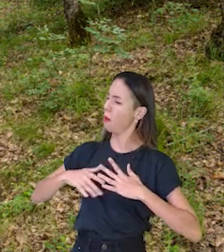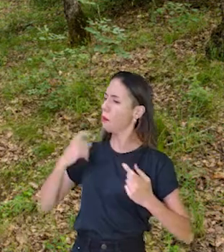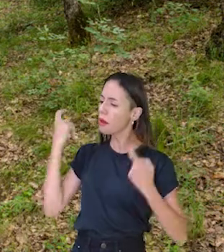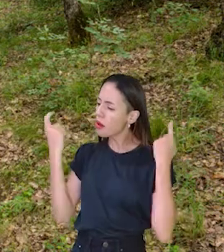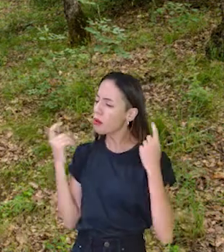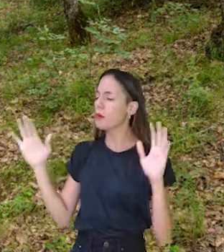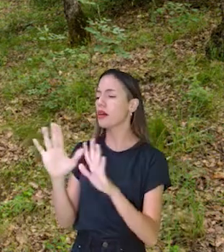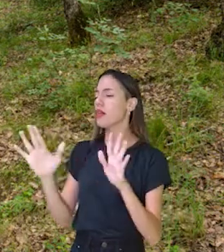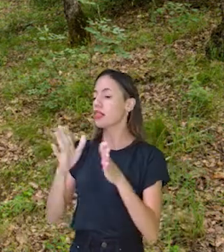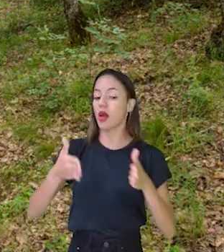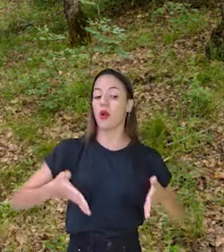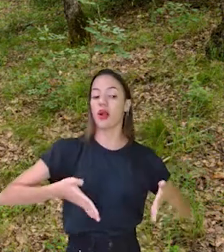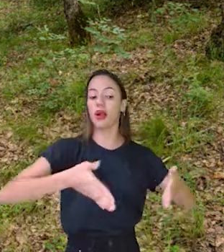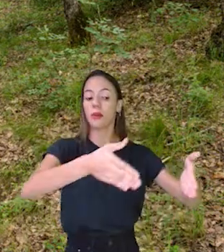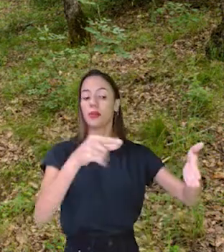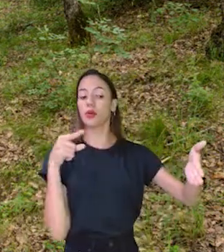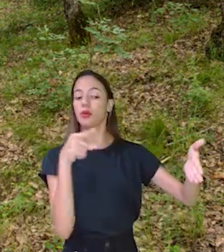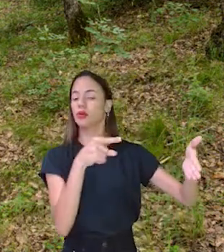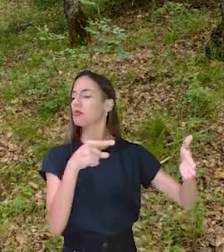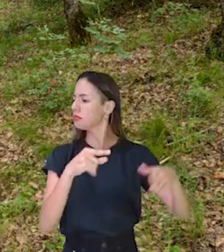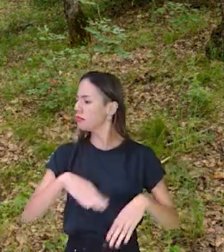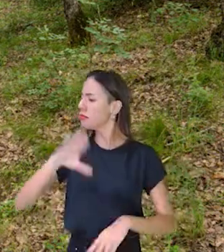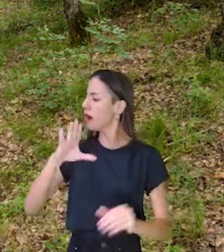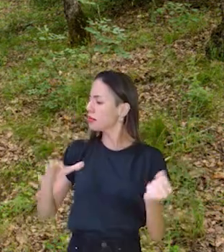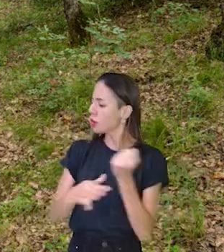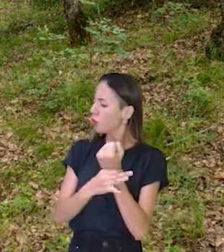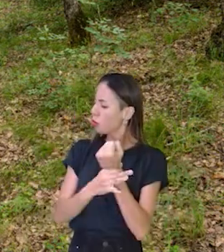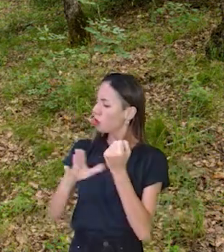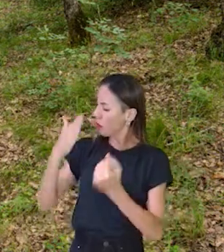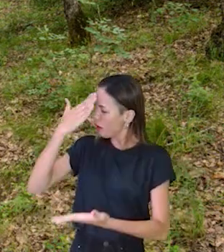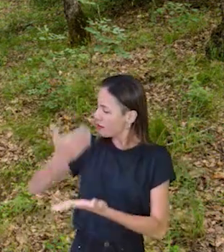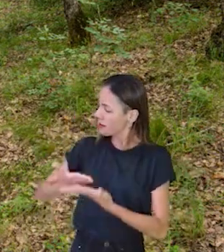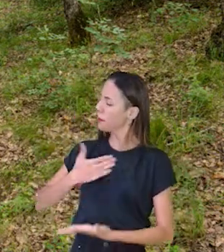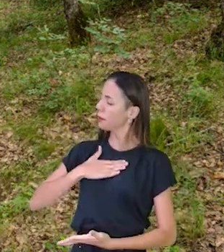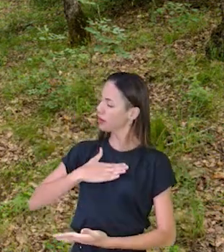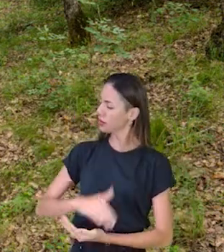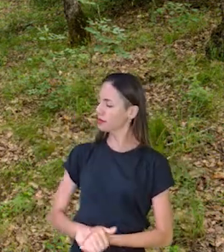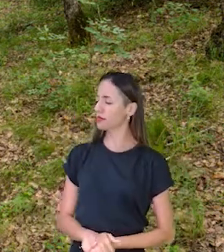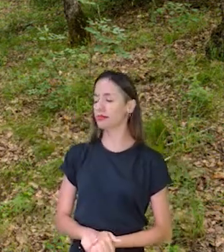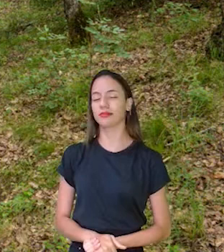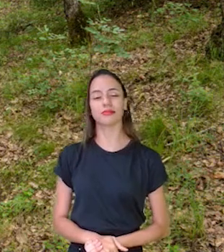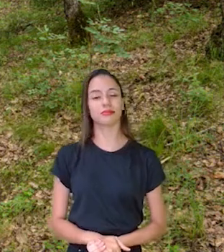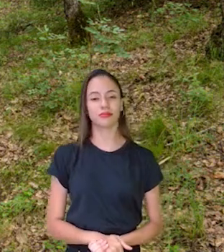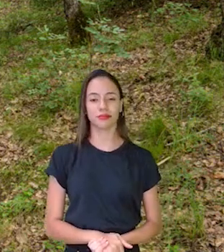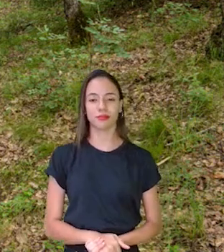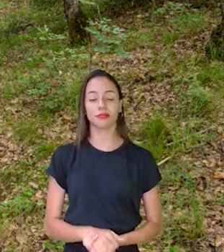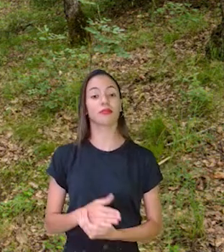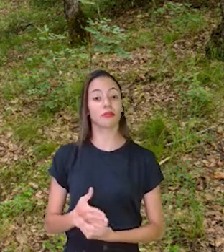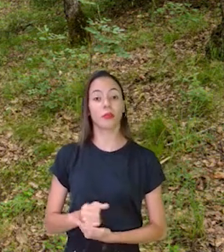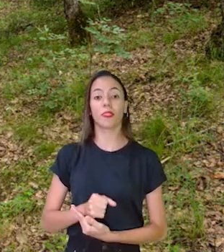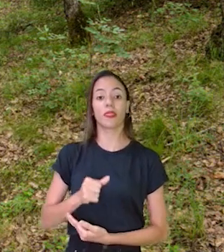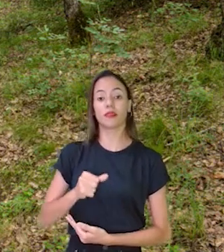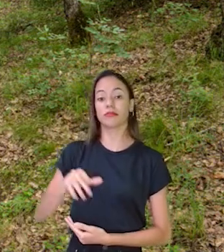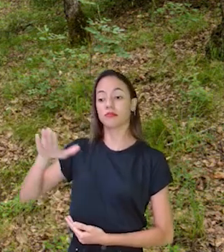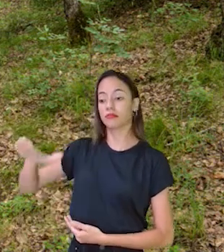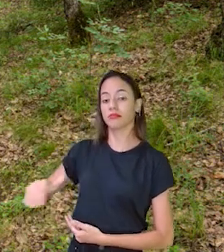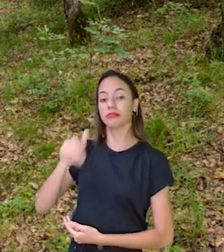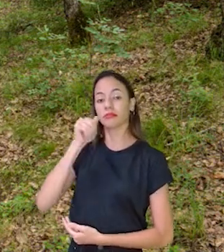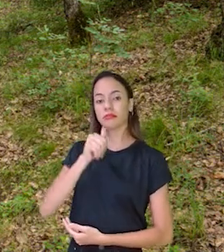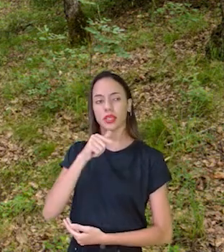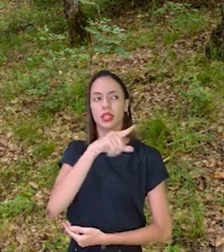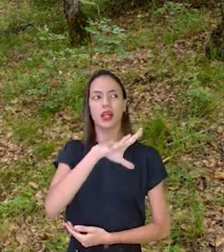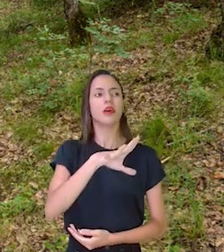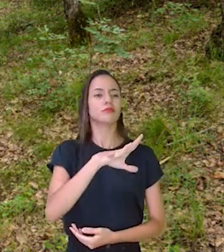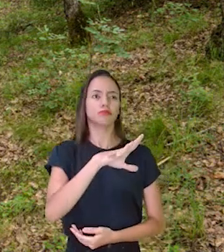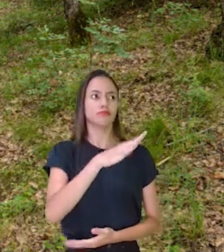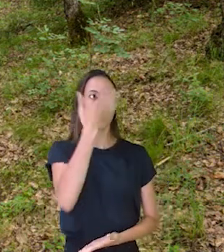caminho é o mais seguro Pode confiar em mim E assim A menina resolveu dar ouvidos